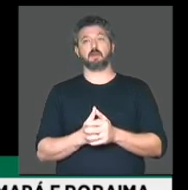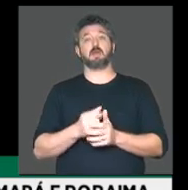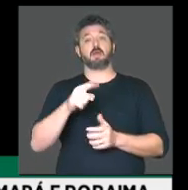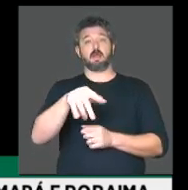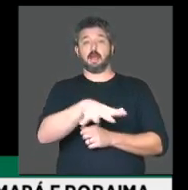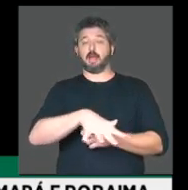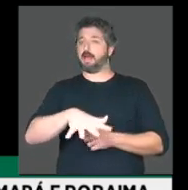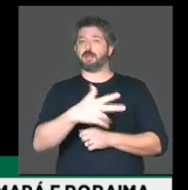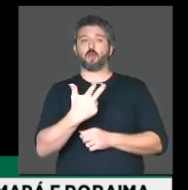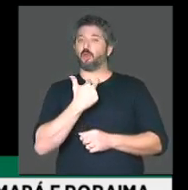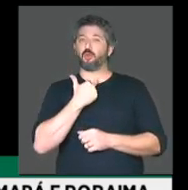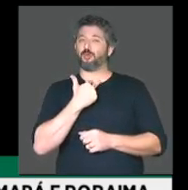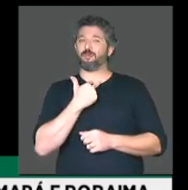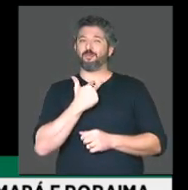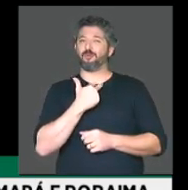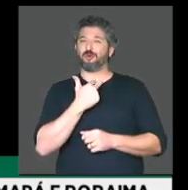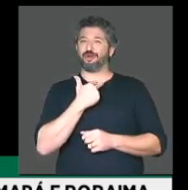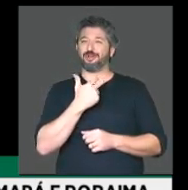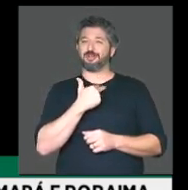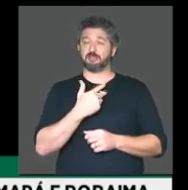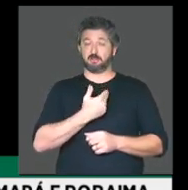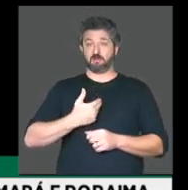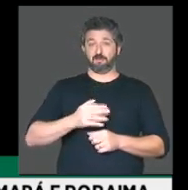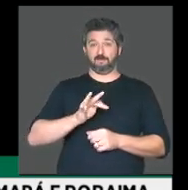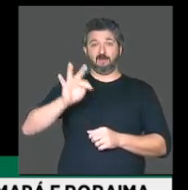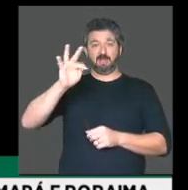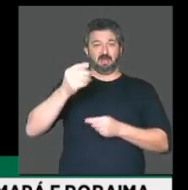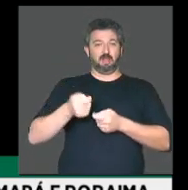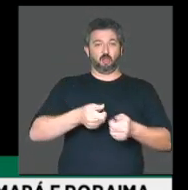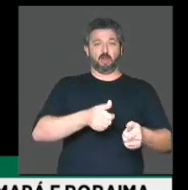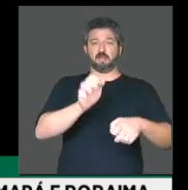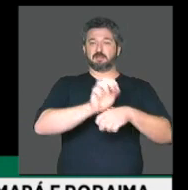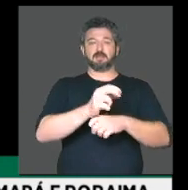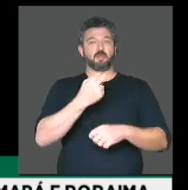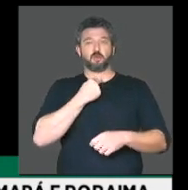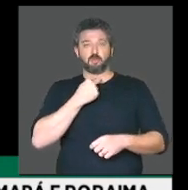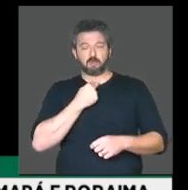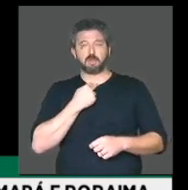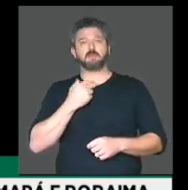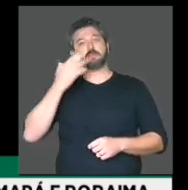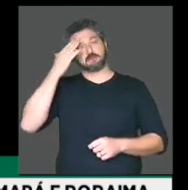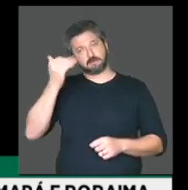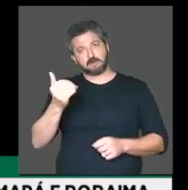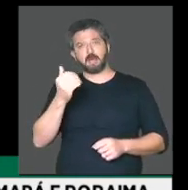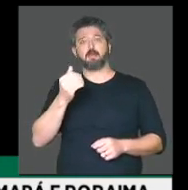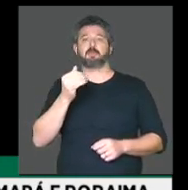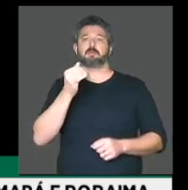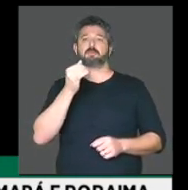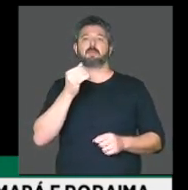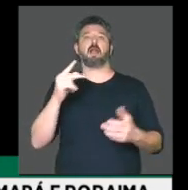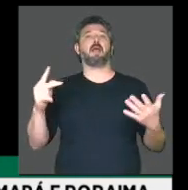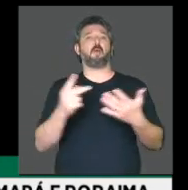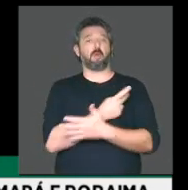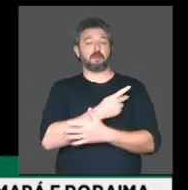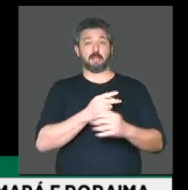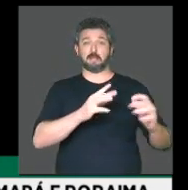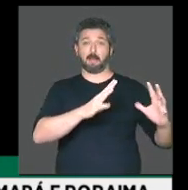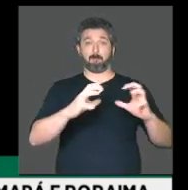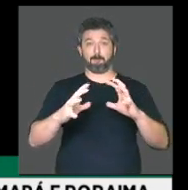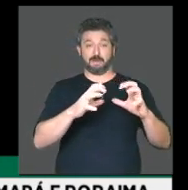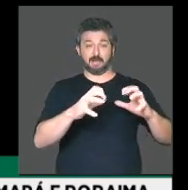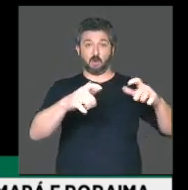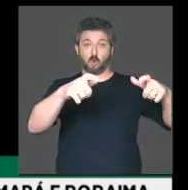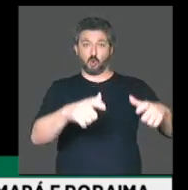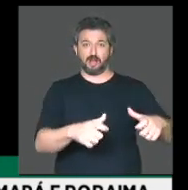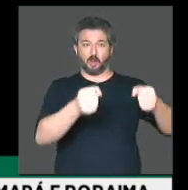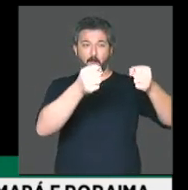áreas que não poderiam sair da União para os estados. Conhecemos como se dão os conflitos locais,